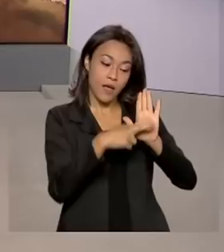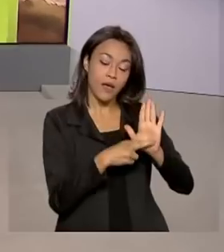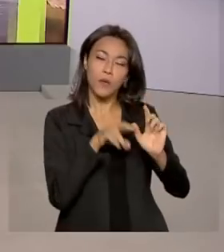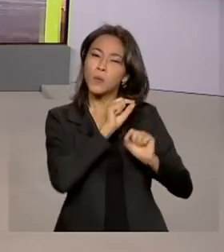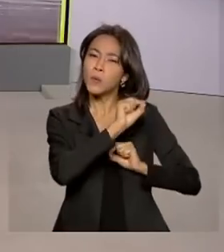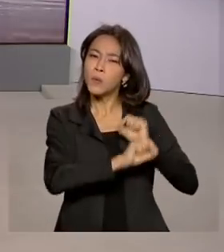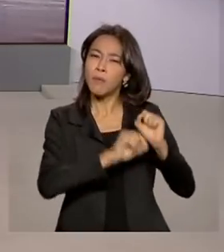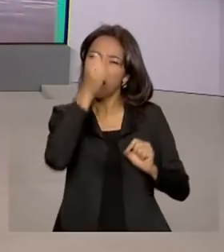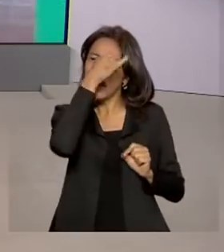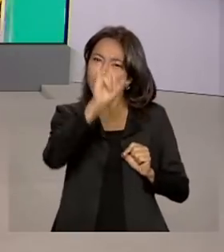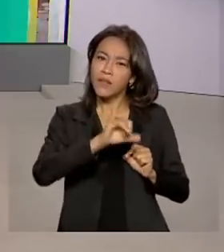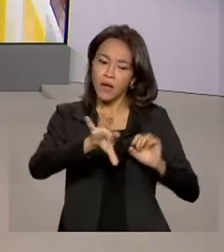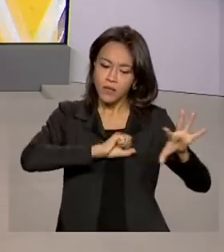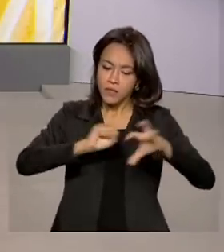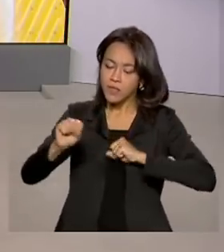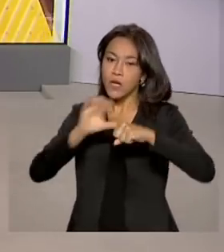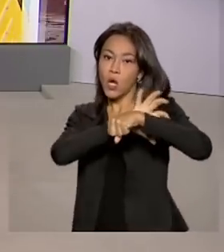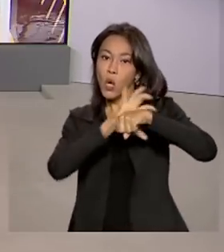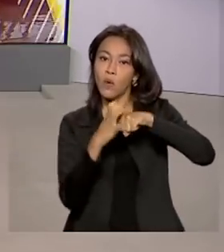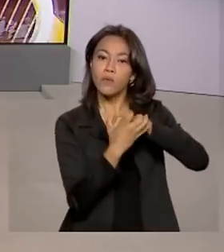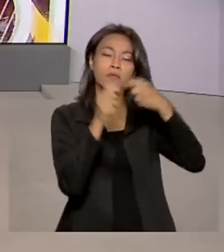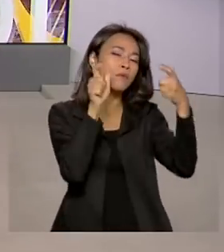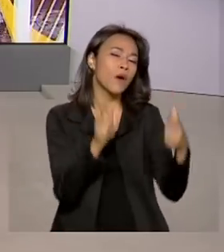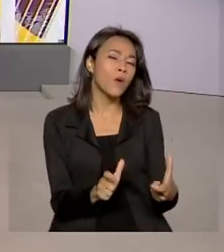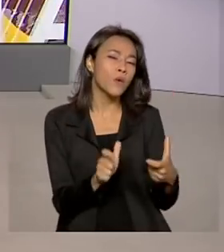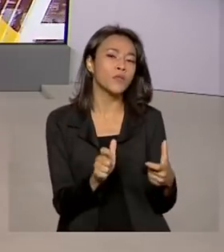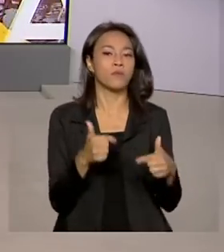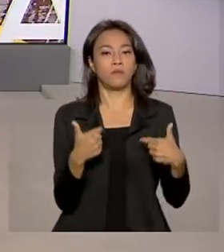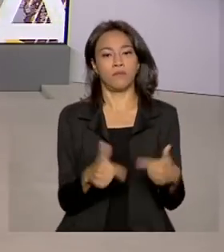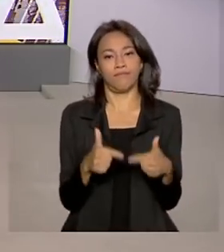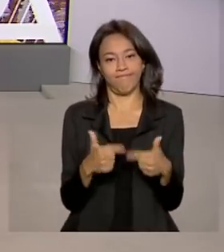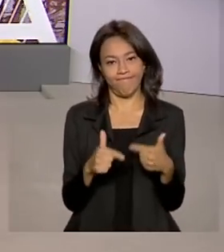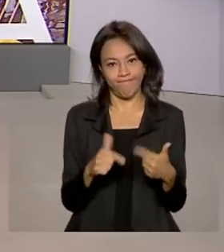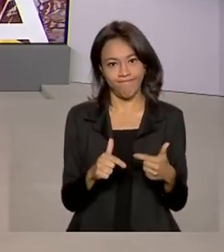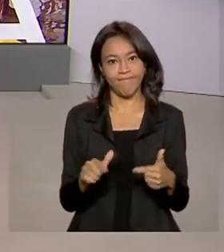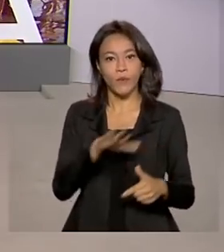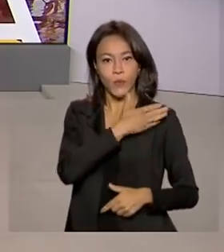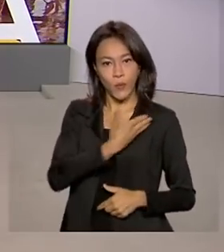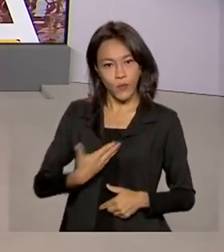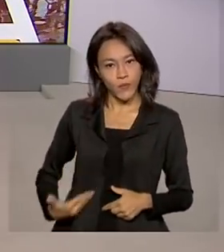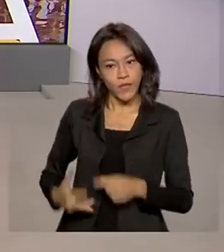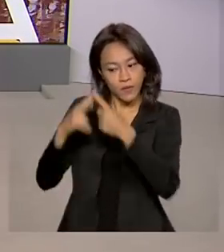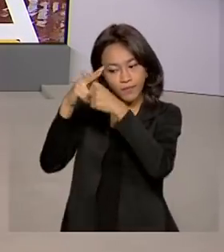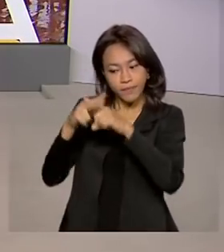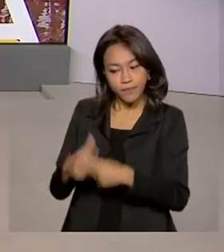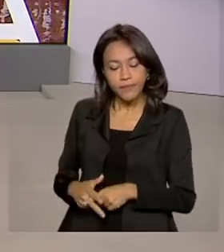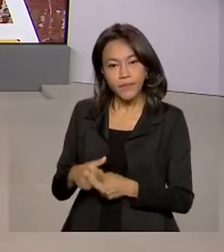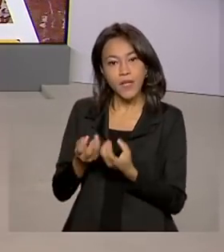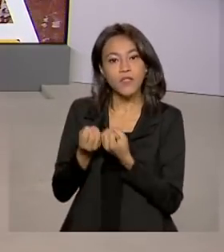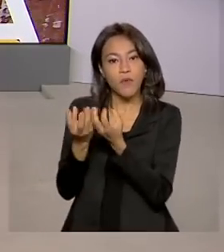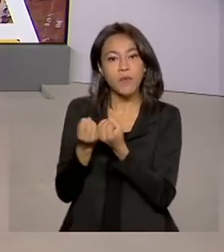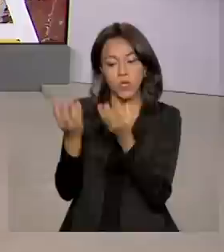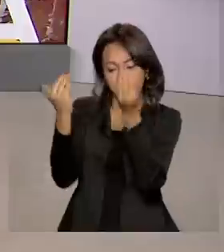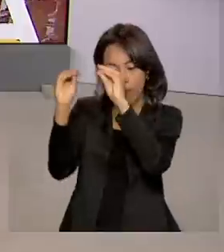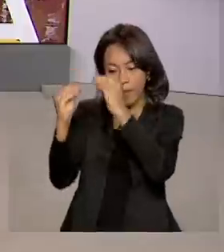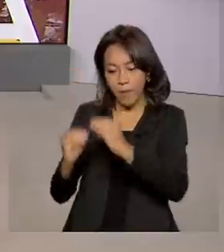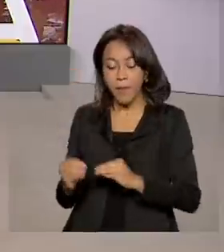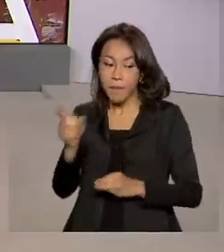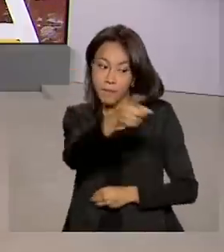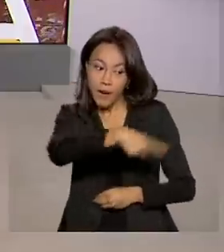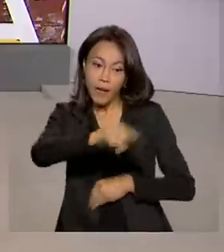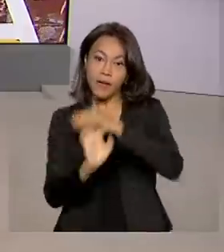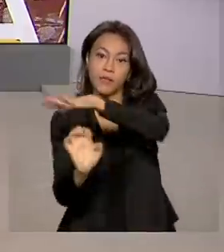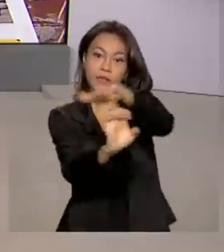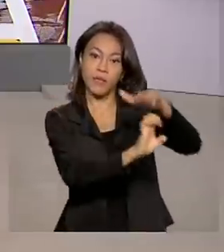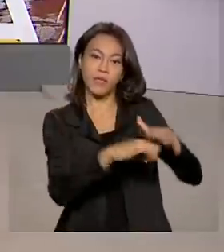da Covid-19 no ambiente de trabalho. governo atualizou as orientações para as empresas evitarem riscos